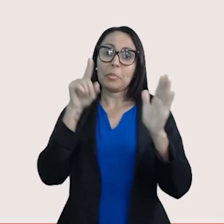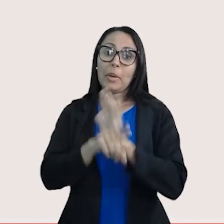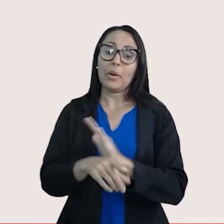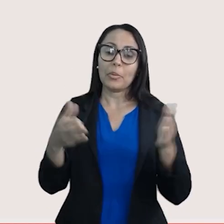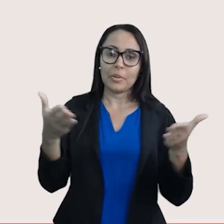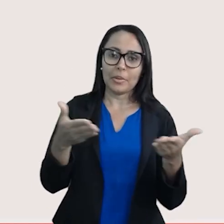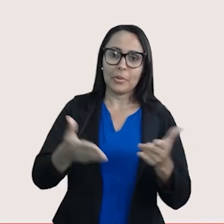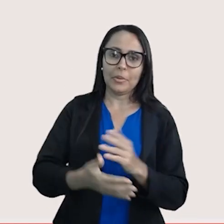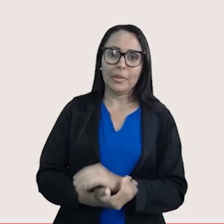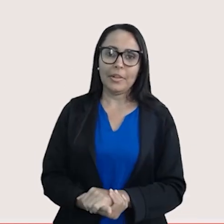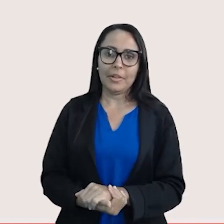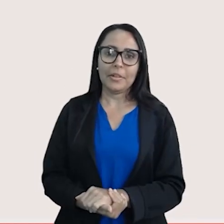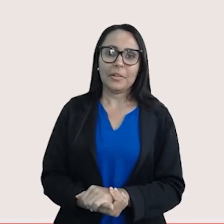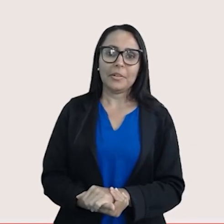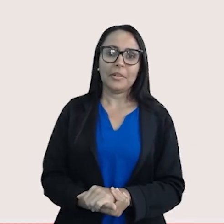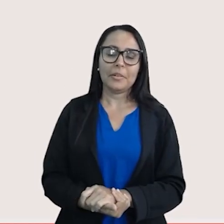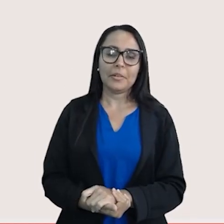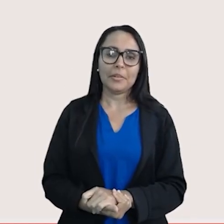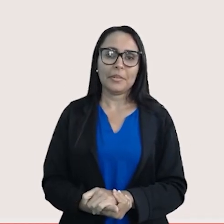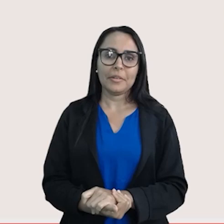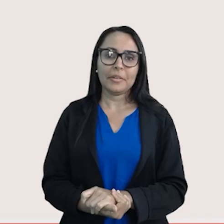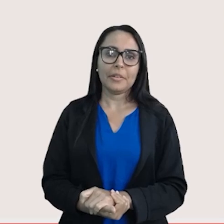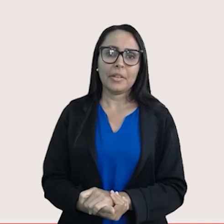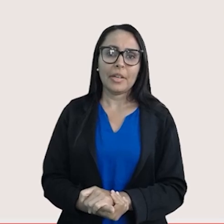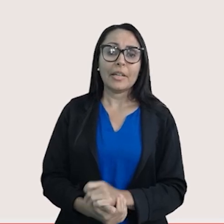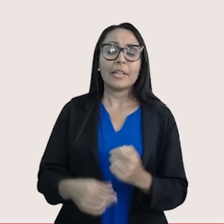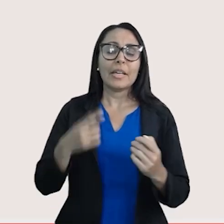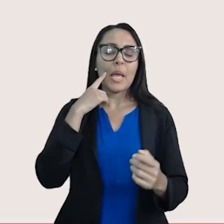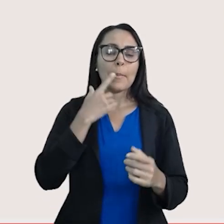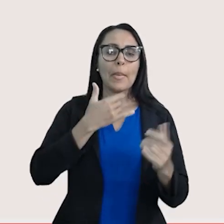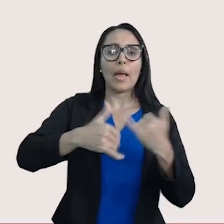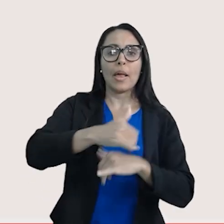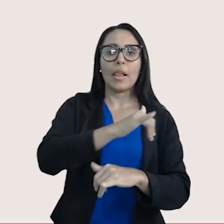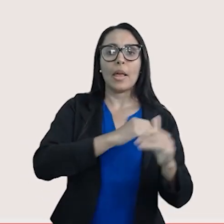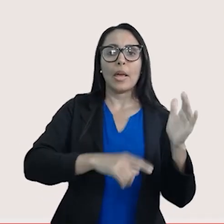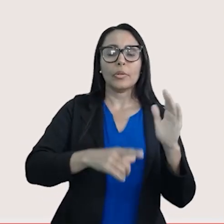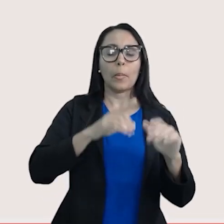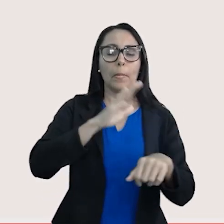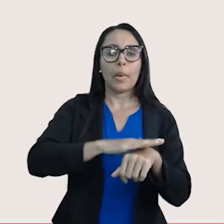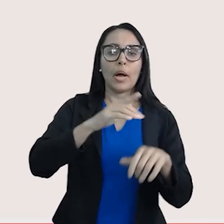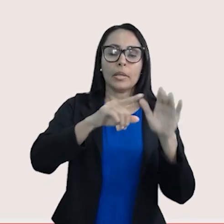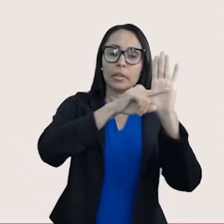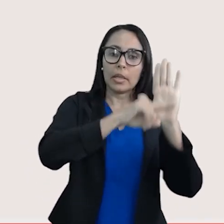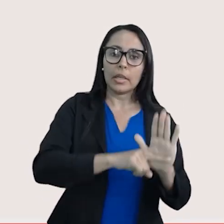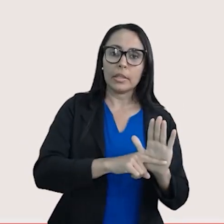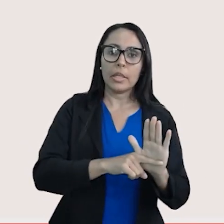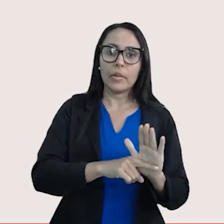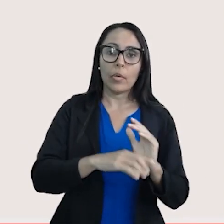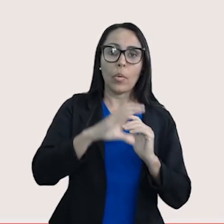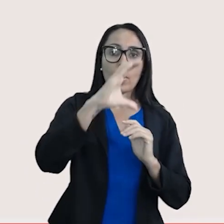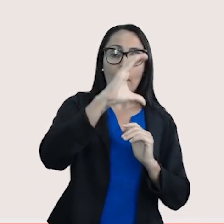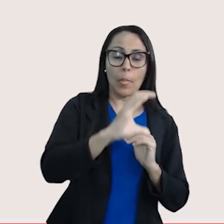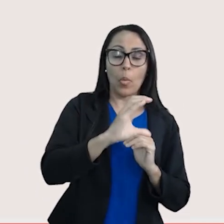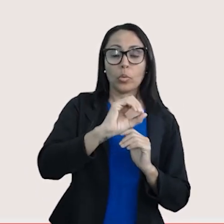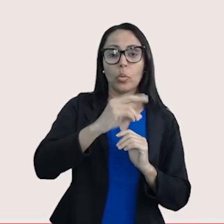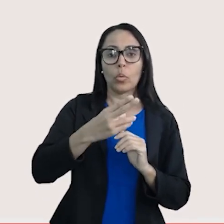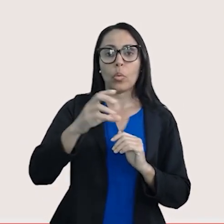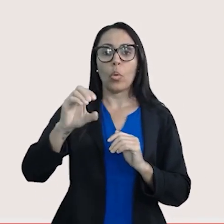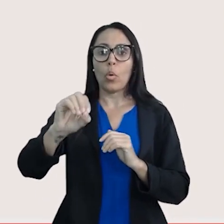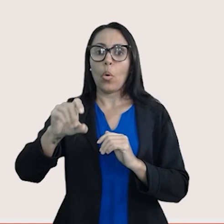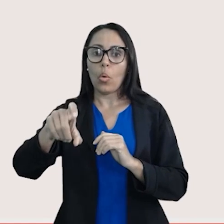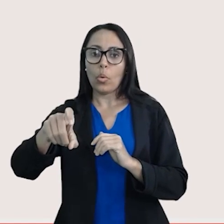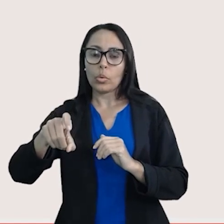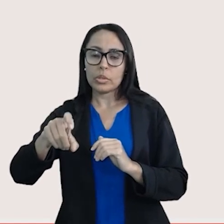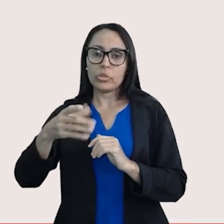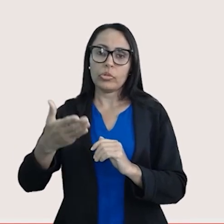agora pra ambos os lados. Quem é mais eletronegativo, carbono ou oxigênio? Oxigênio. A